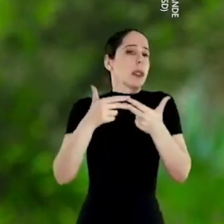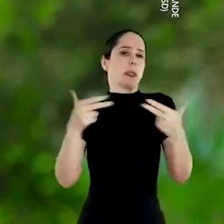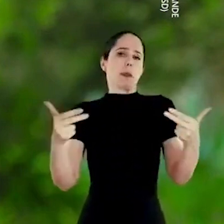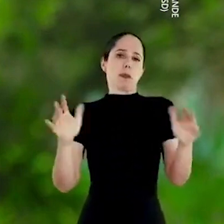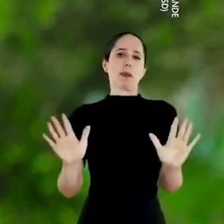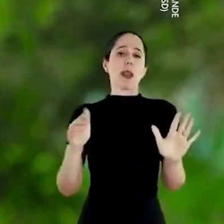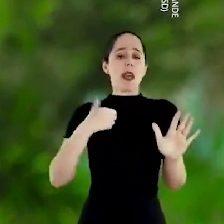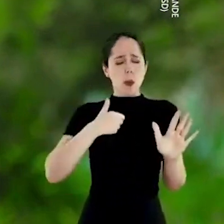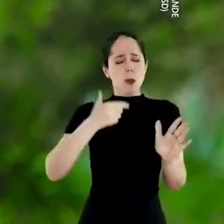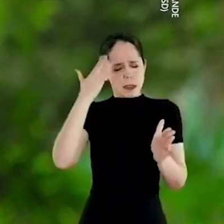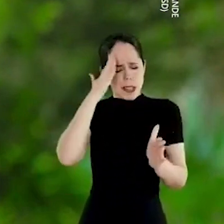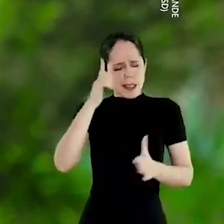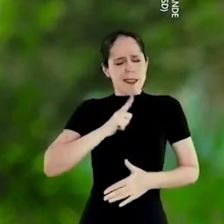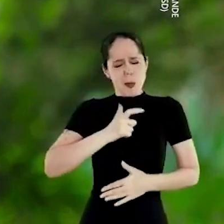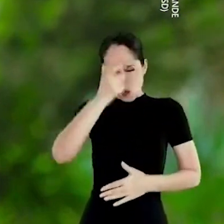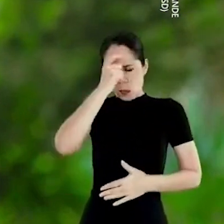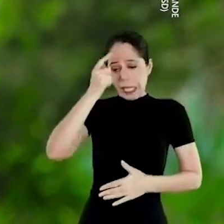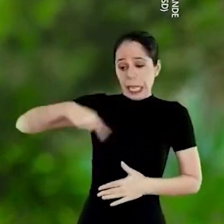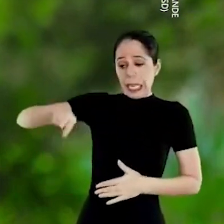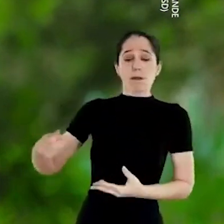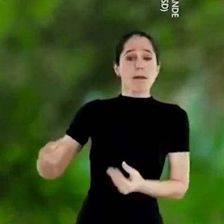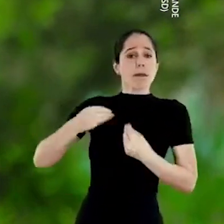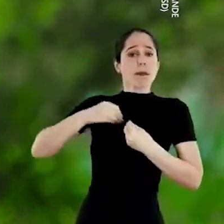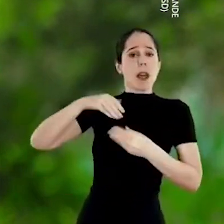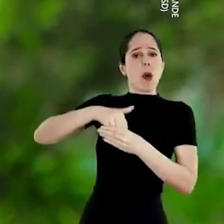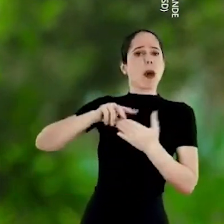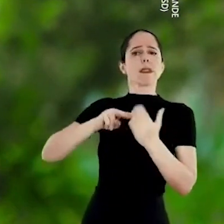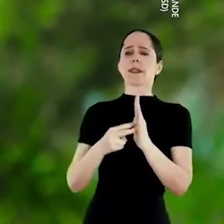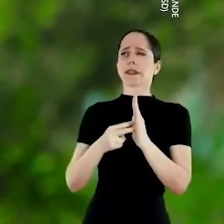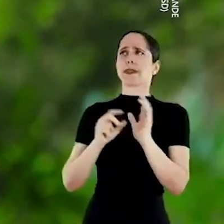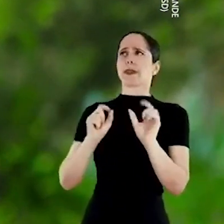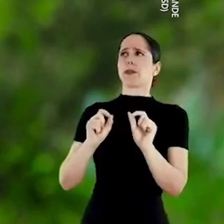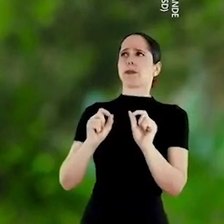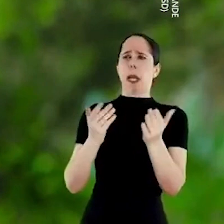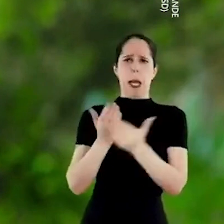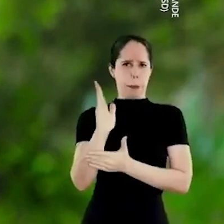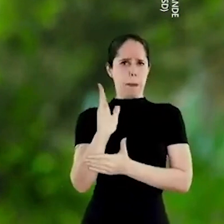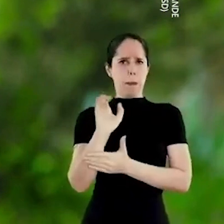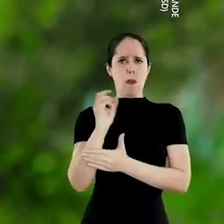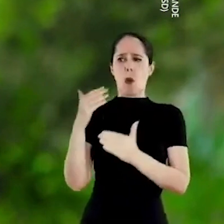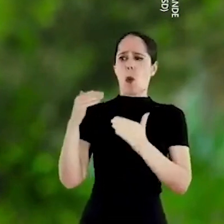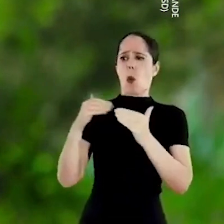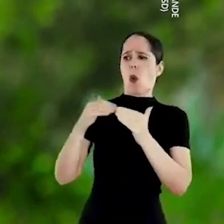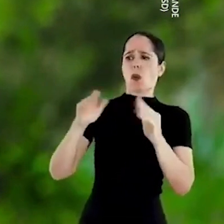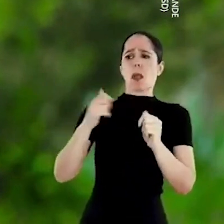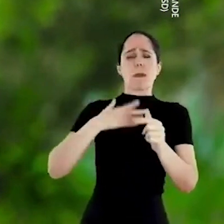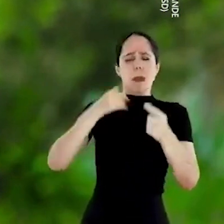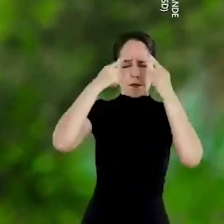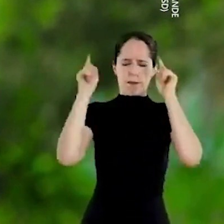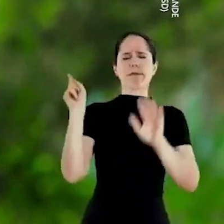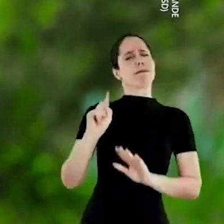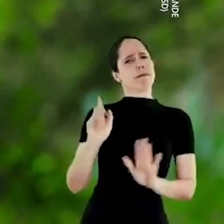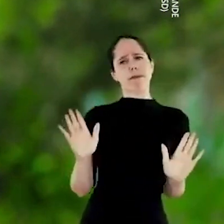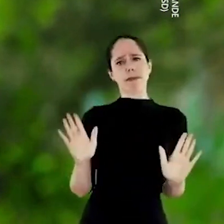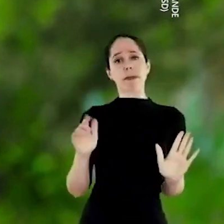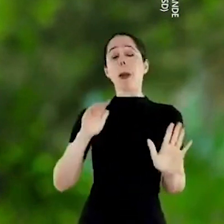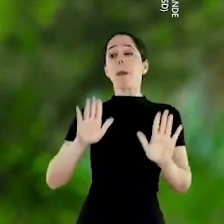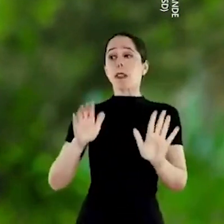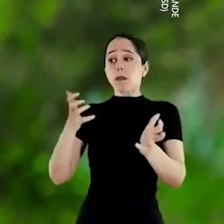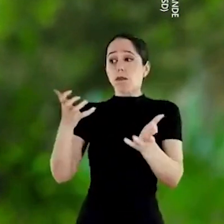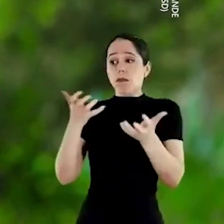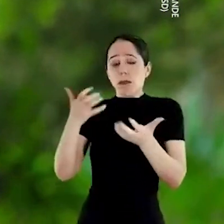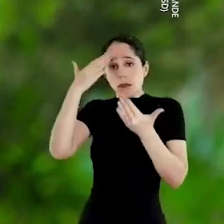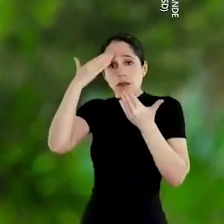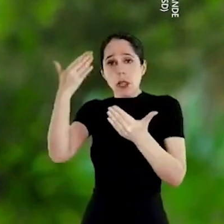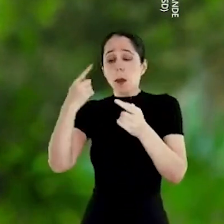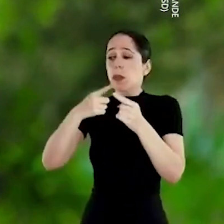tenho consciência de que esses votos não estão chancelando ou validando todas as minhas ideias. Eu agradeço, apesar das nossas